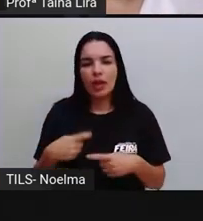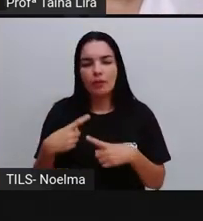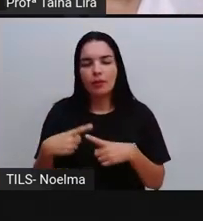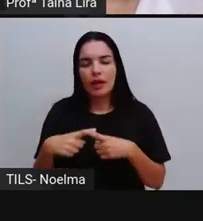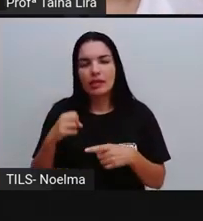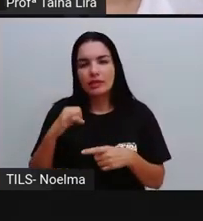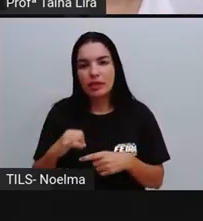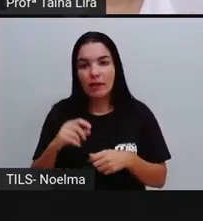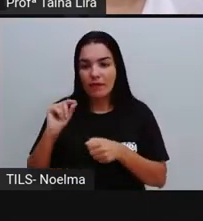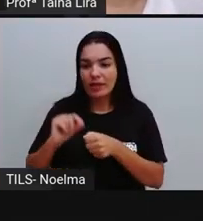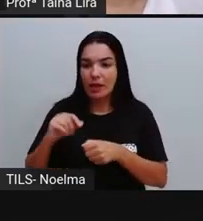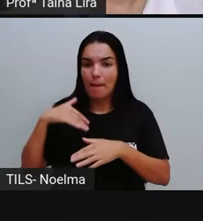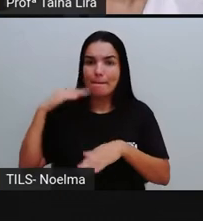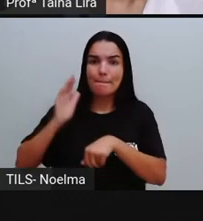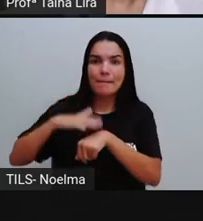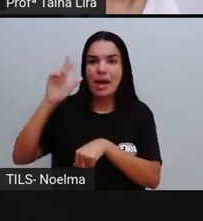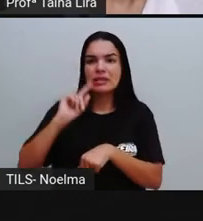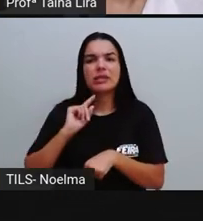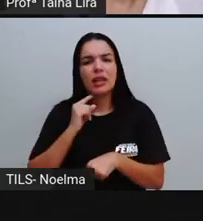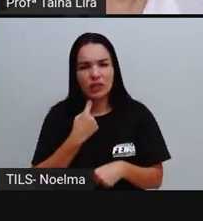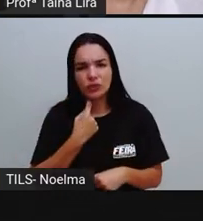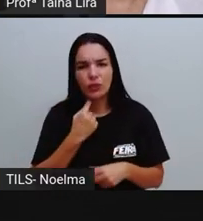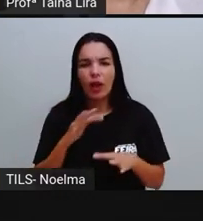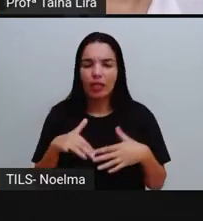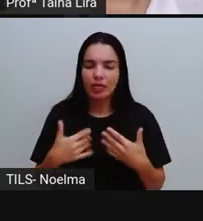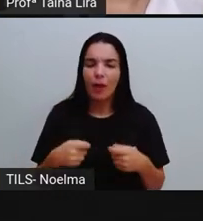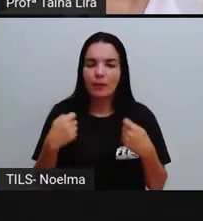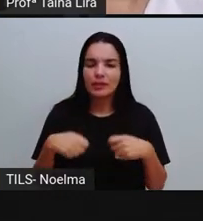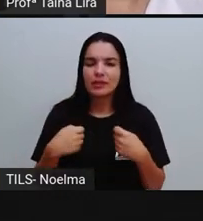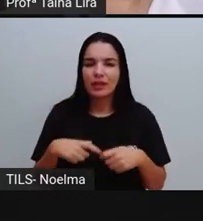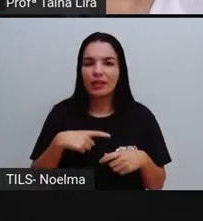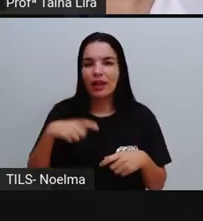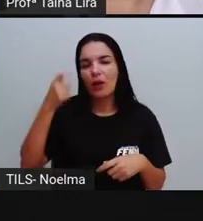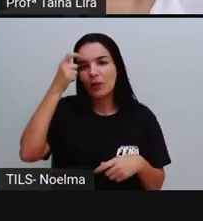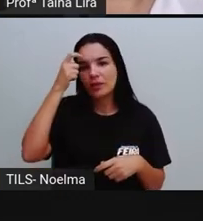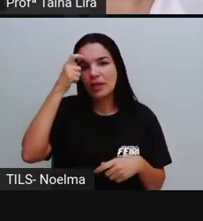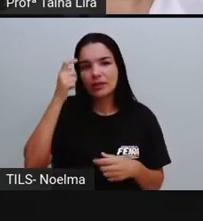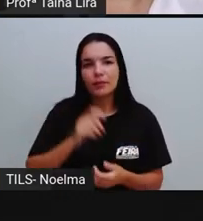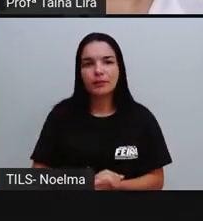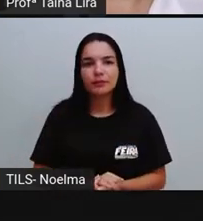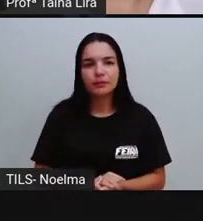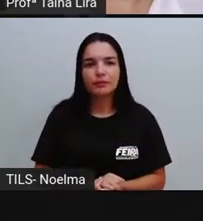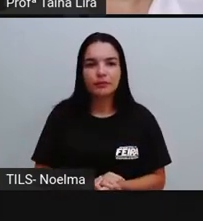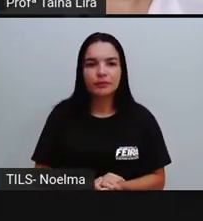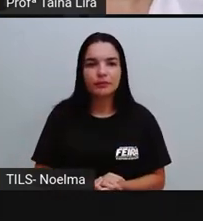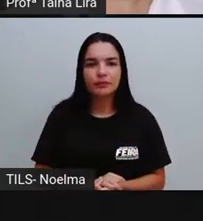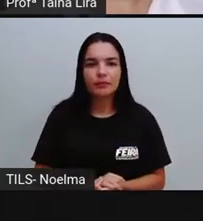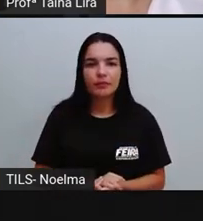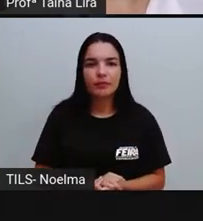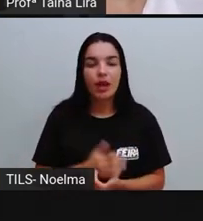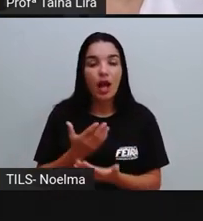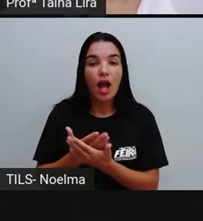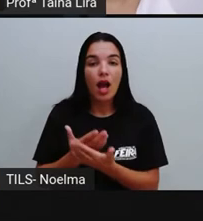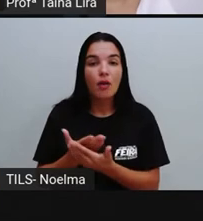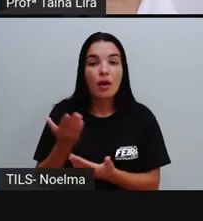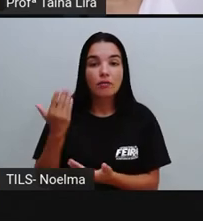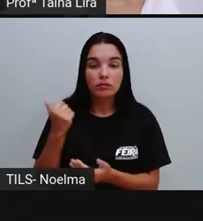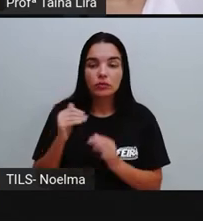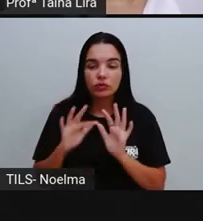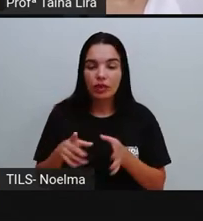mais lixo? Então, nós já falamos, inclusive, sobre esses 5Rs na aula passada.